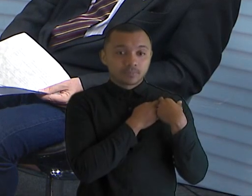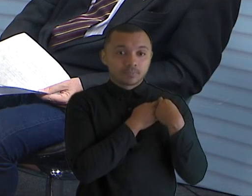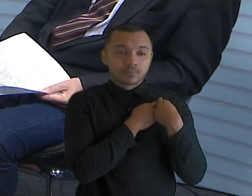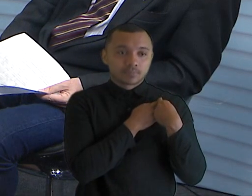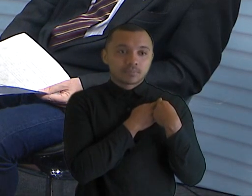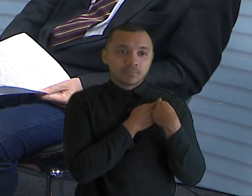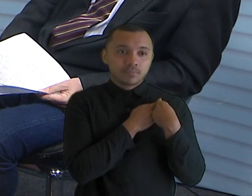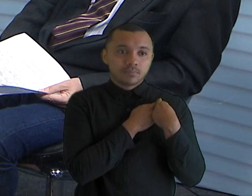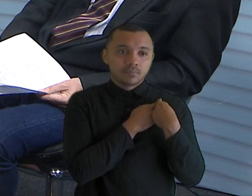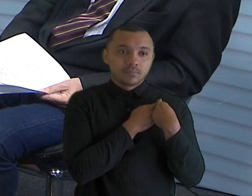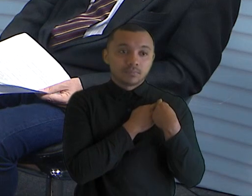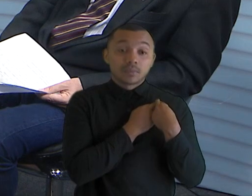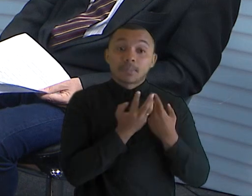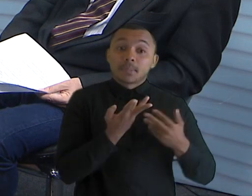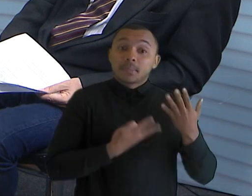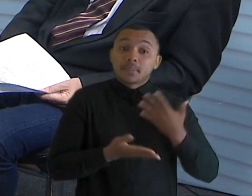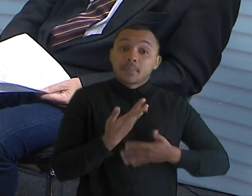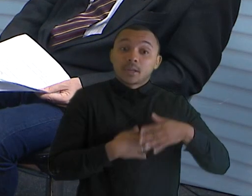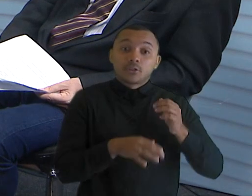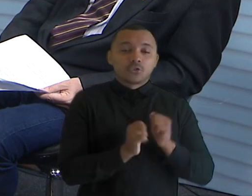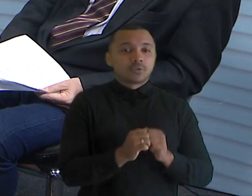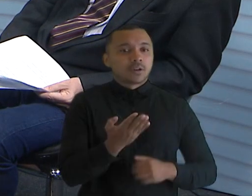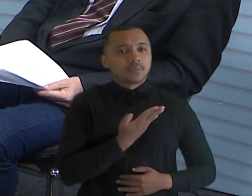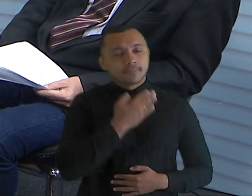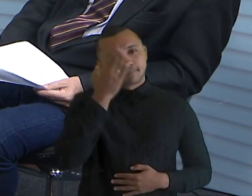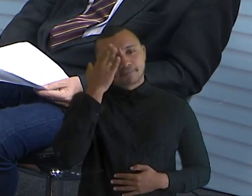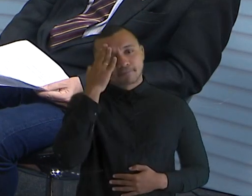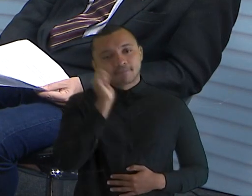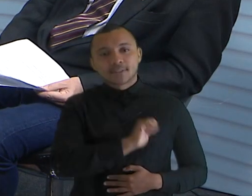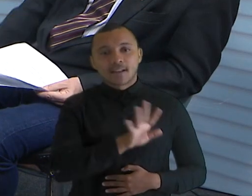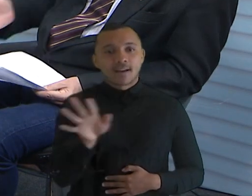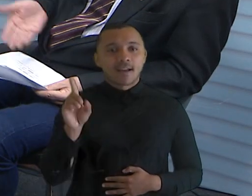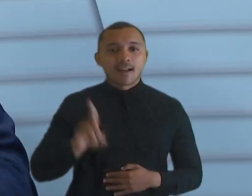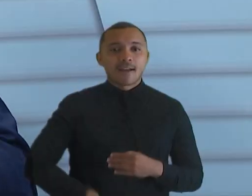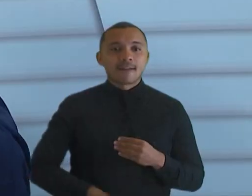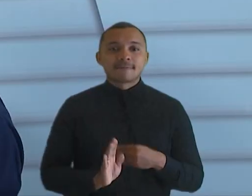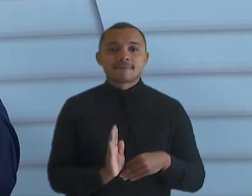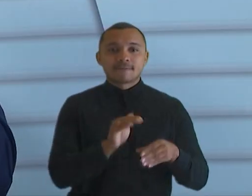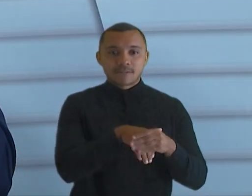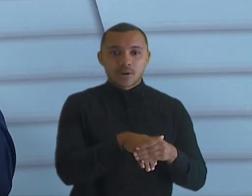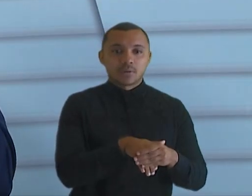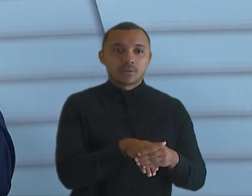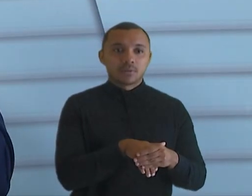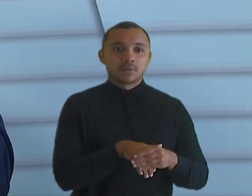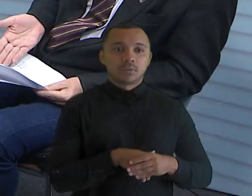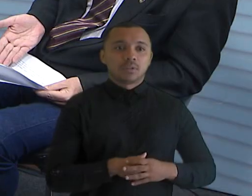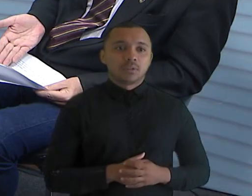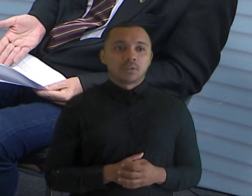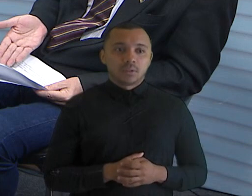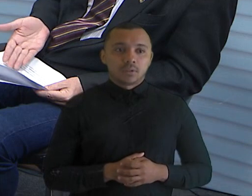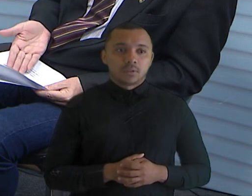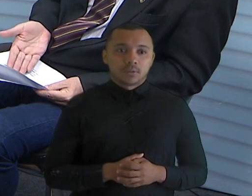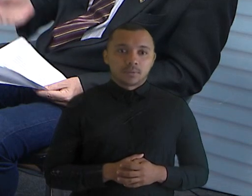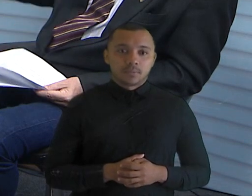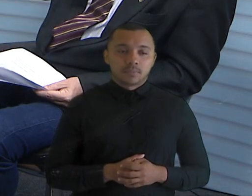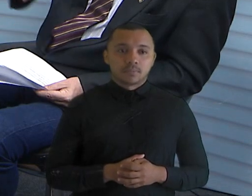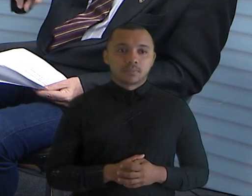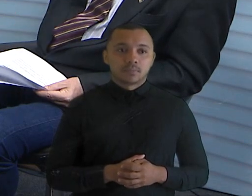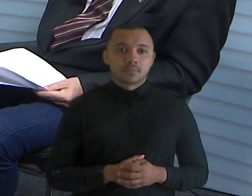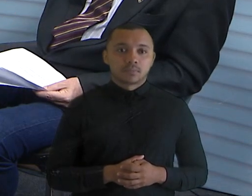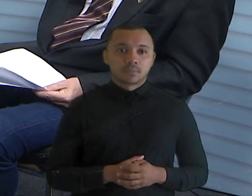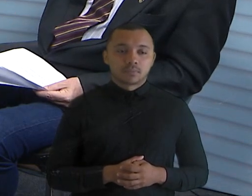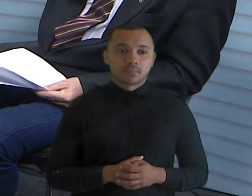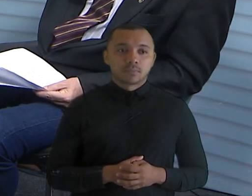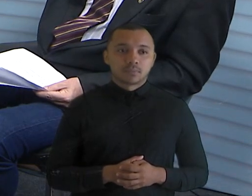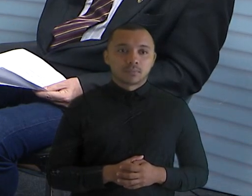uma harmonia entre os colegas, a gente se entende muito bem. É uma eleição, O Edilberto foi presidente, o Valdomir. O Edilberto, inclusive, foi que